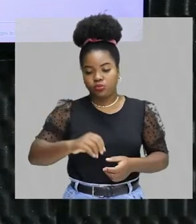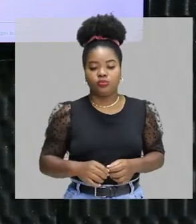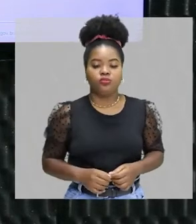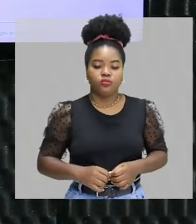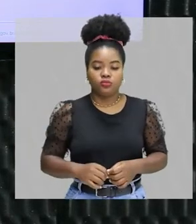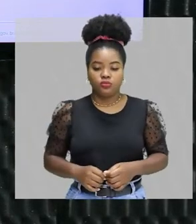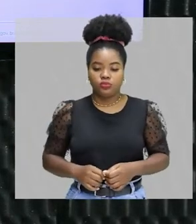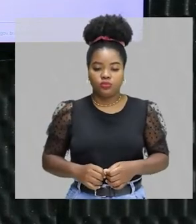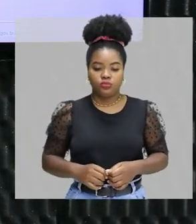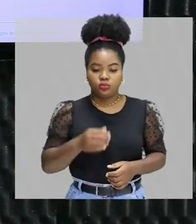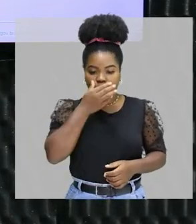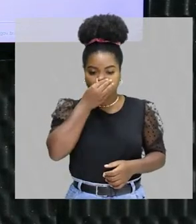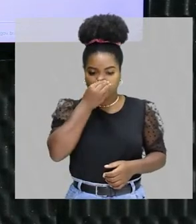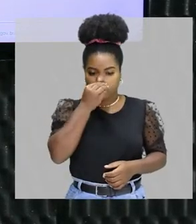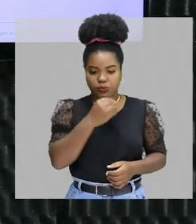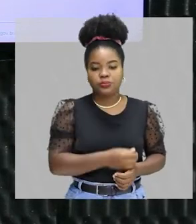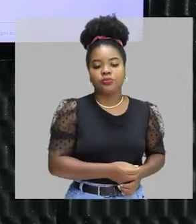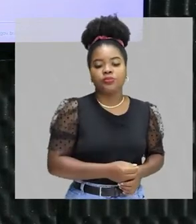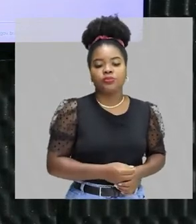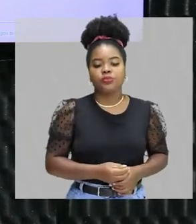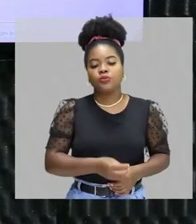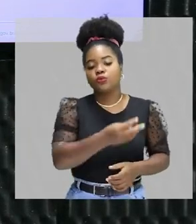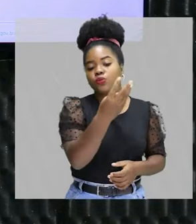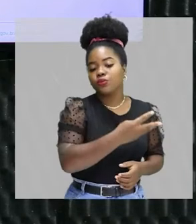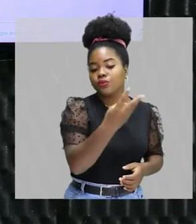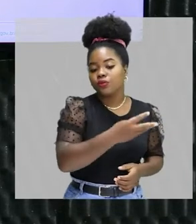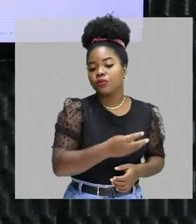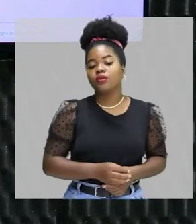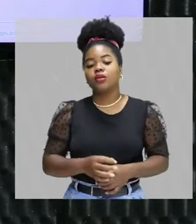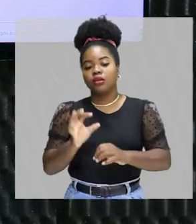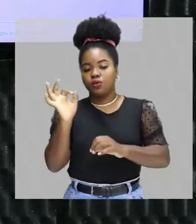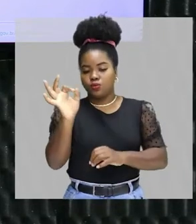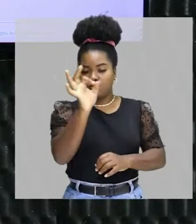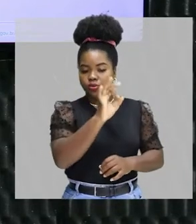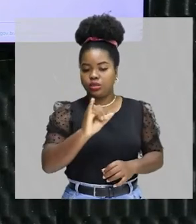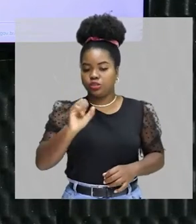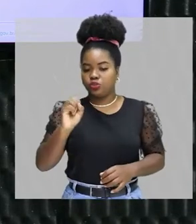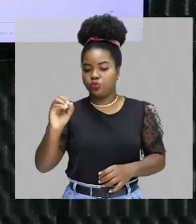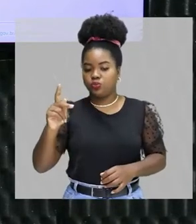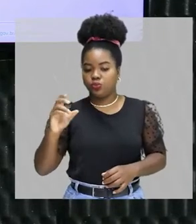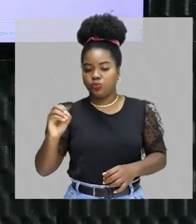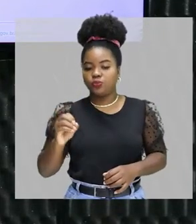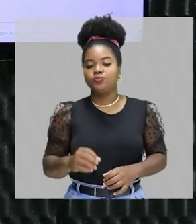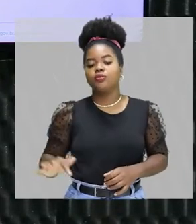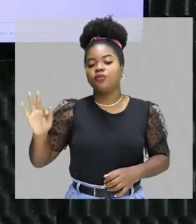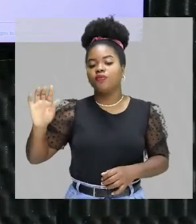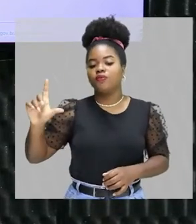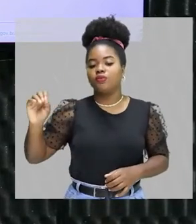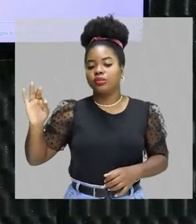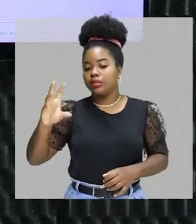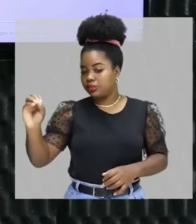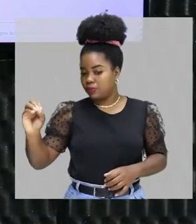separação magnética. Etapa três, bolinha de isopor, flotação. Show?